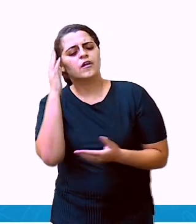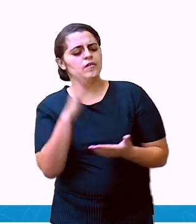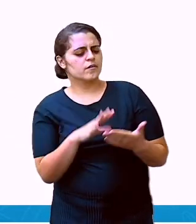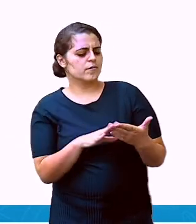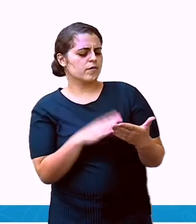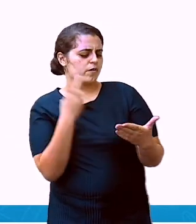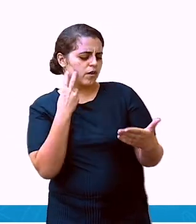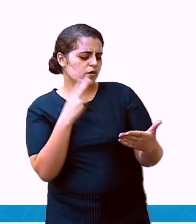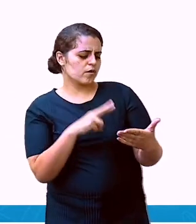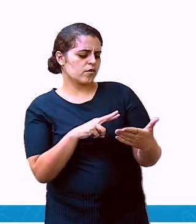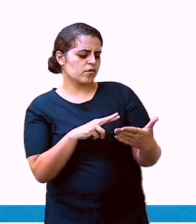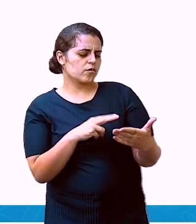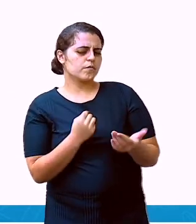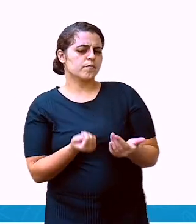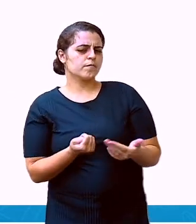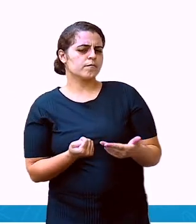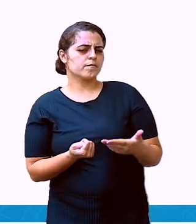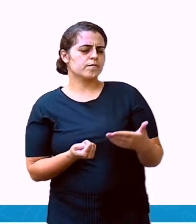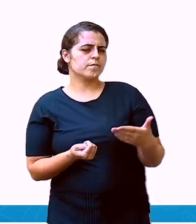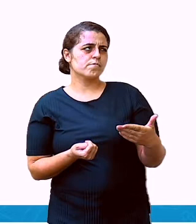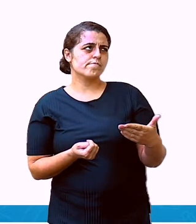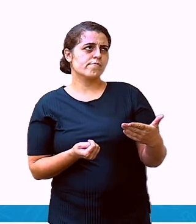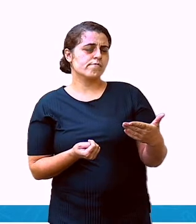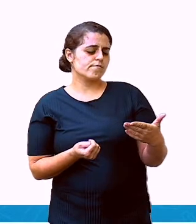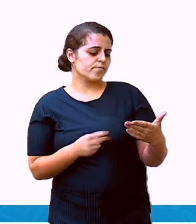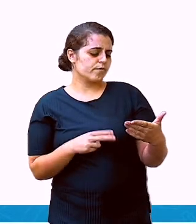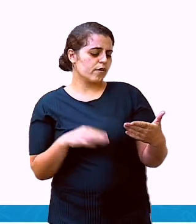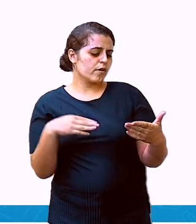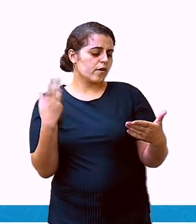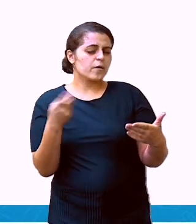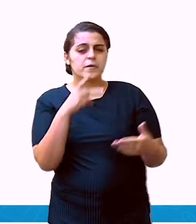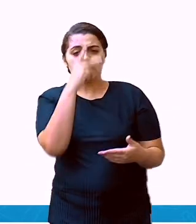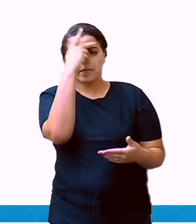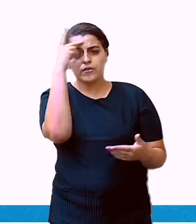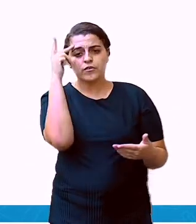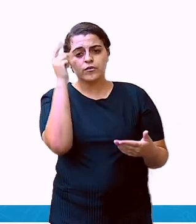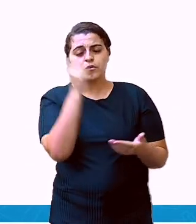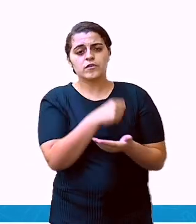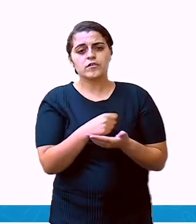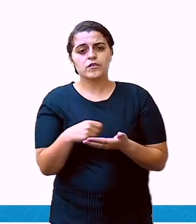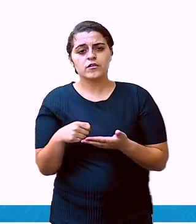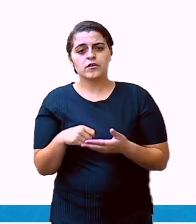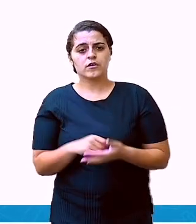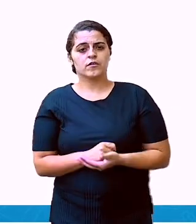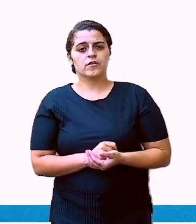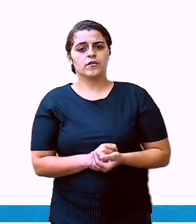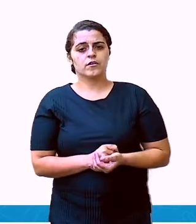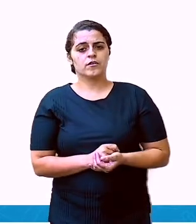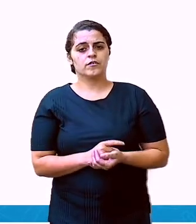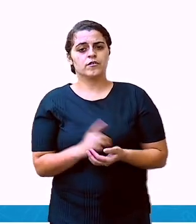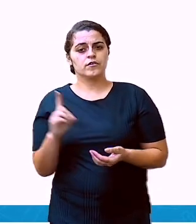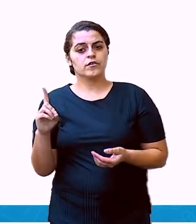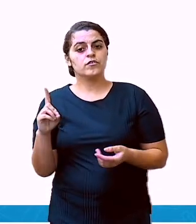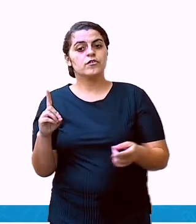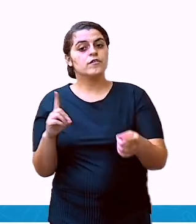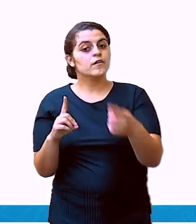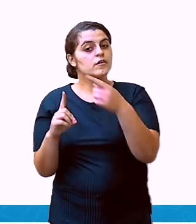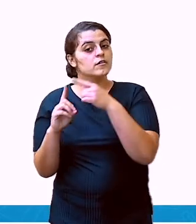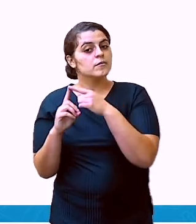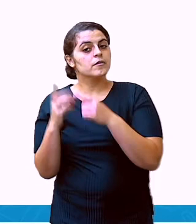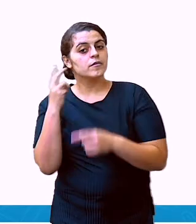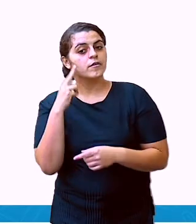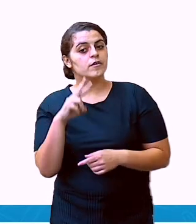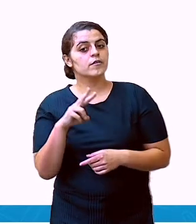Observem no meu bilhete. Para quem que eu escrevi o bilhete? É o destinatário. Vamos ver a